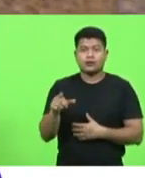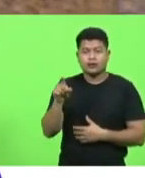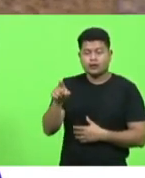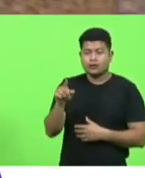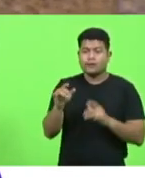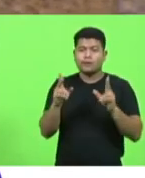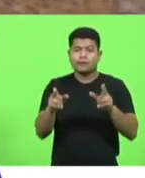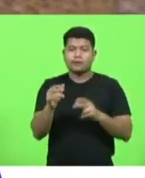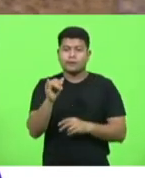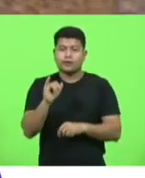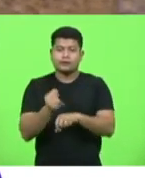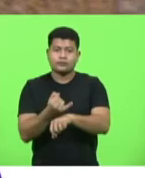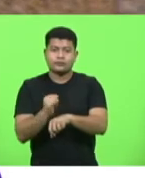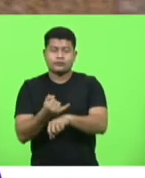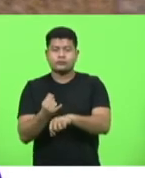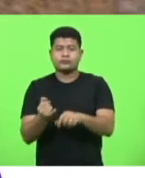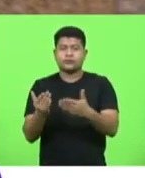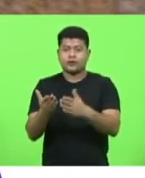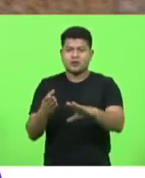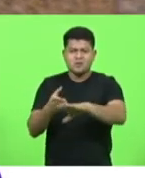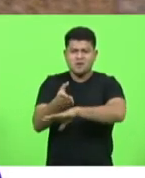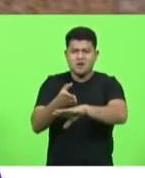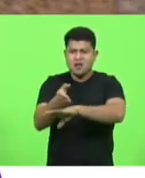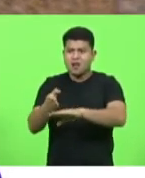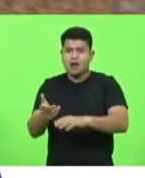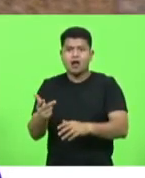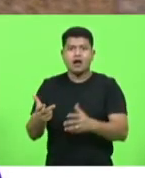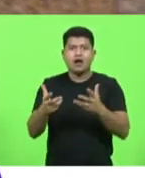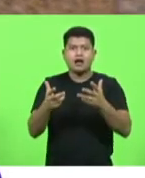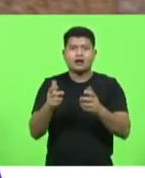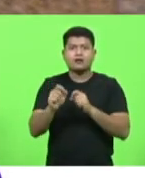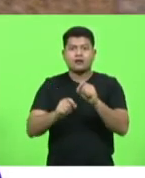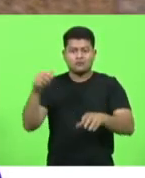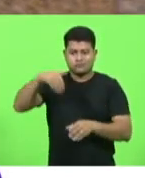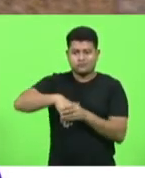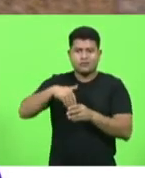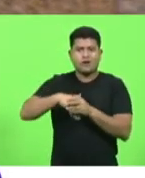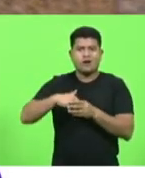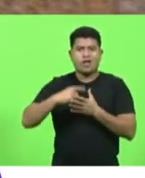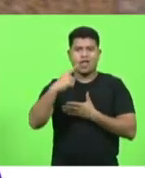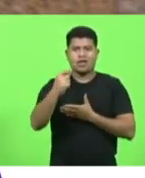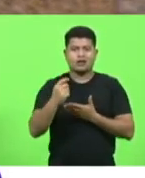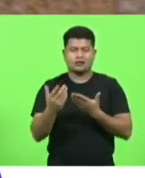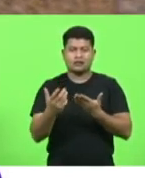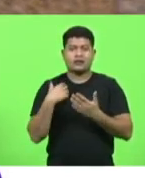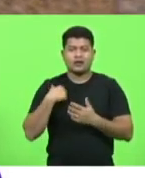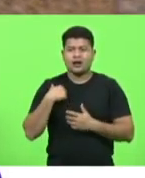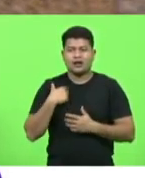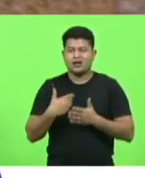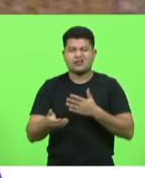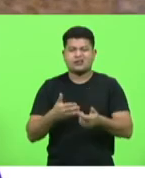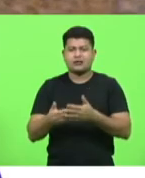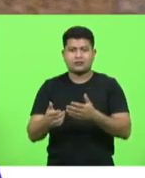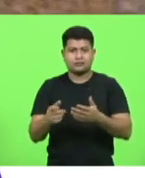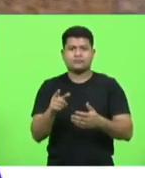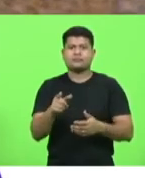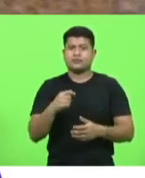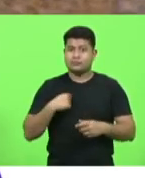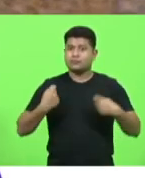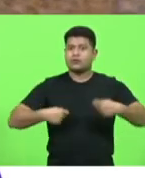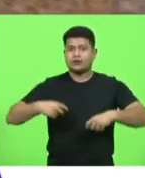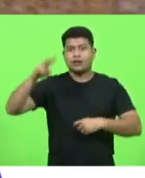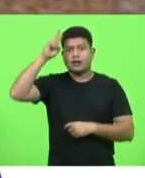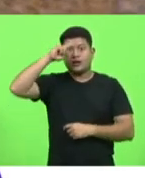Guinei na hora de passar a tarrafa dos votos então vocês tem que se lembrar desse dado sempre